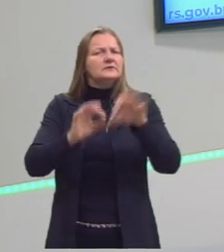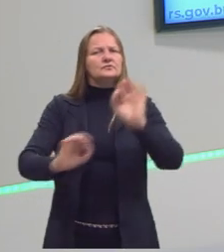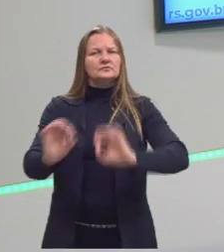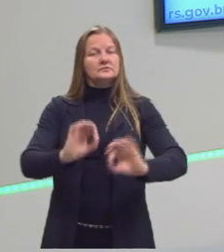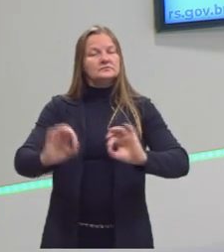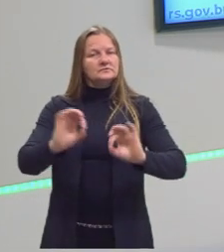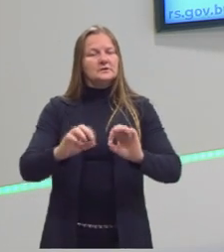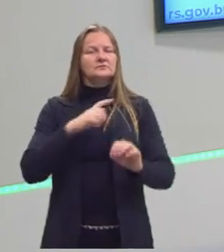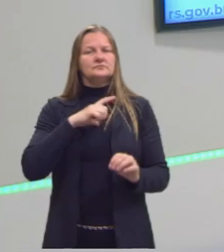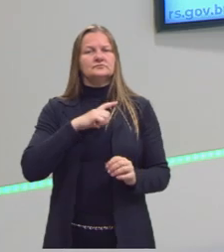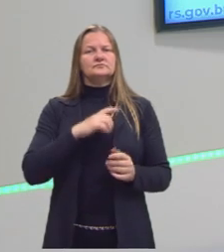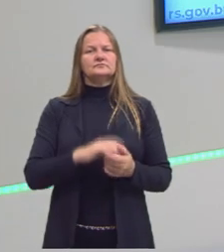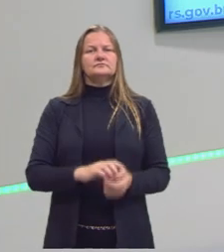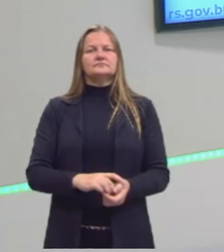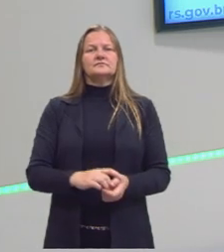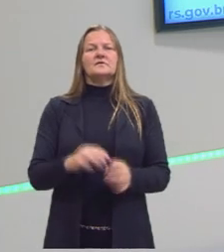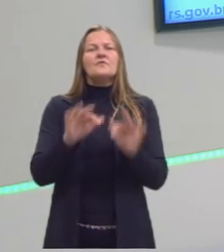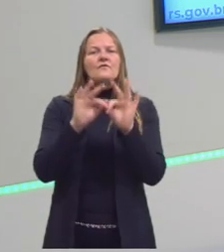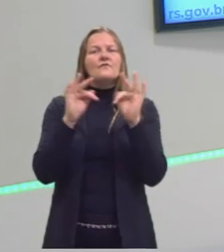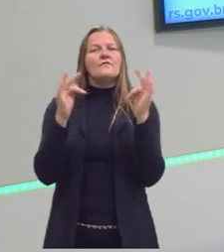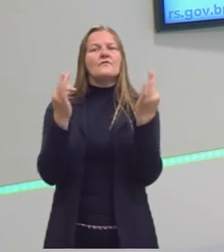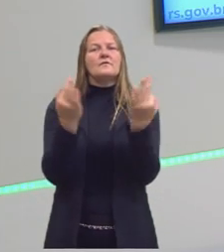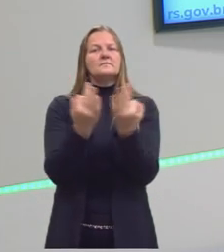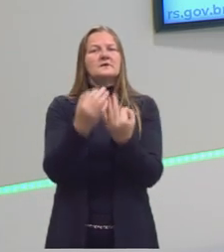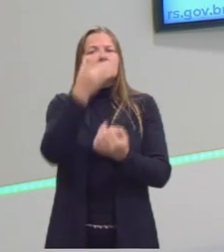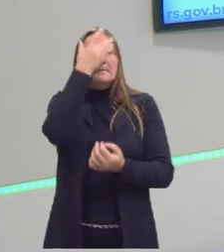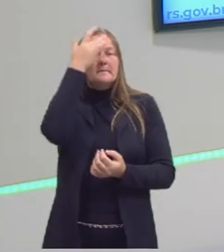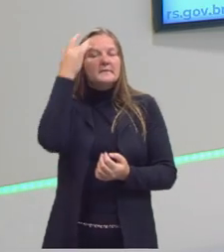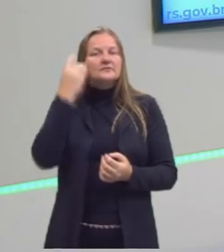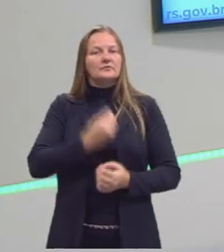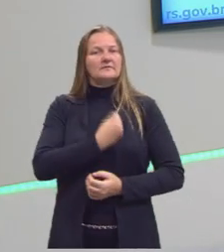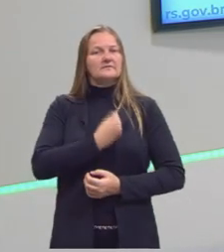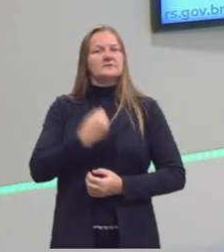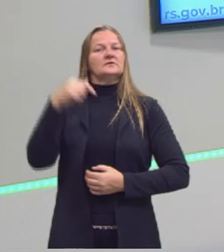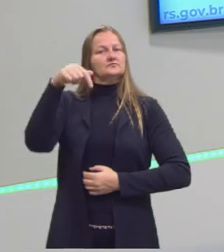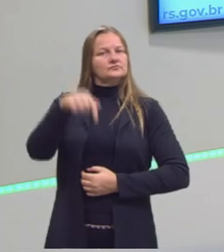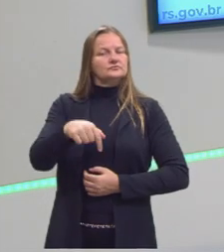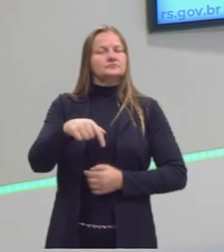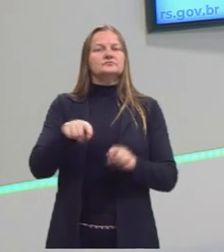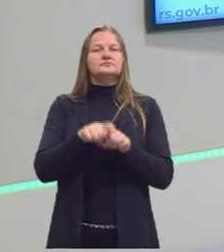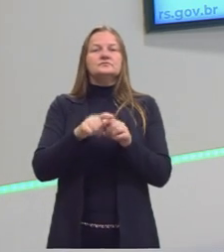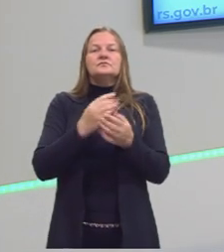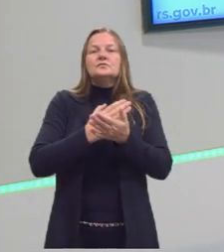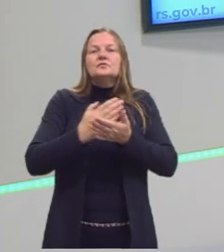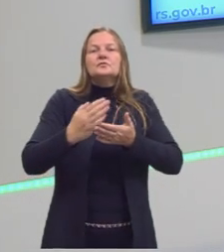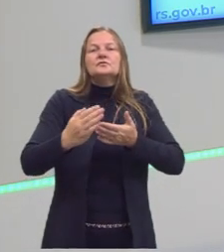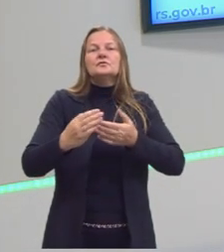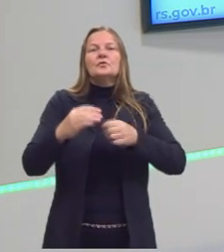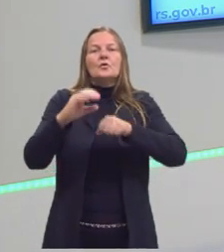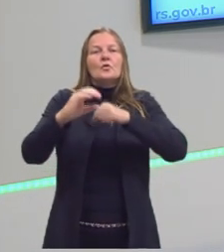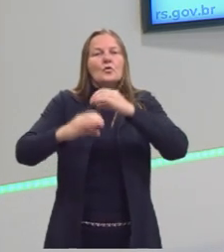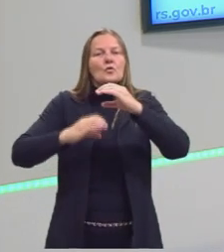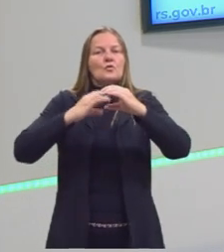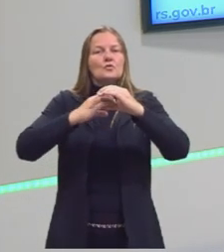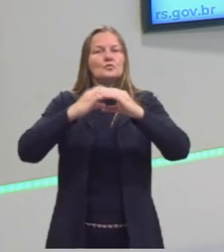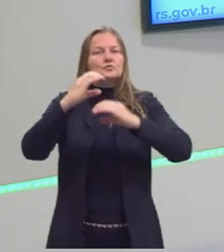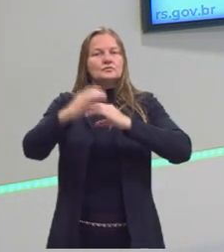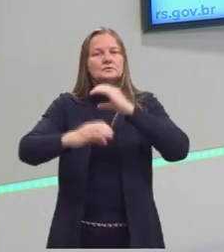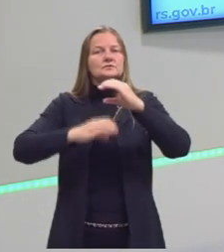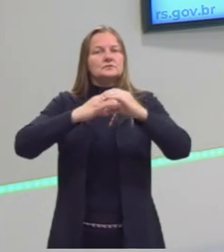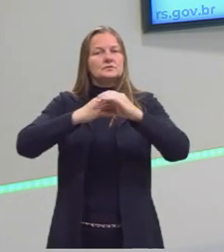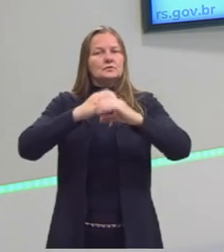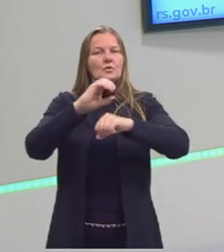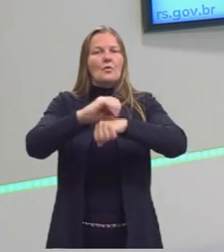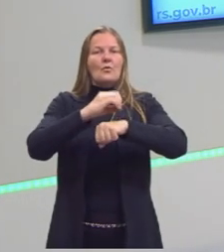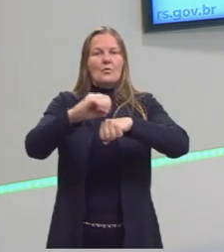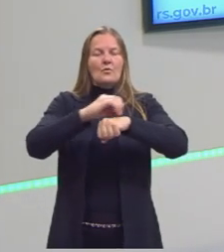Já tinham famílias, pessoas vivendo aqui. E início do ciclo do ouro. Lembrando isso lá mais